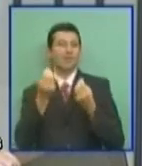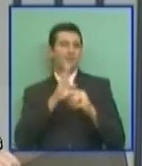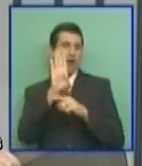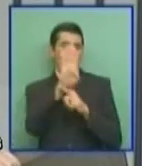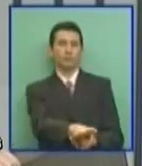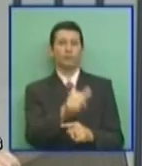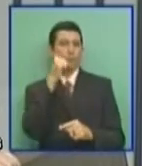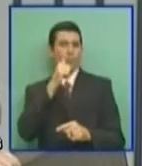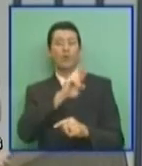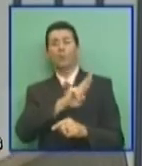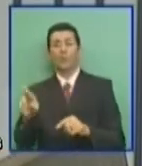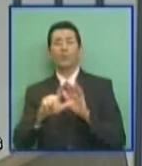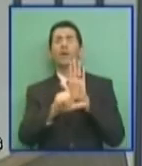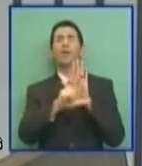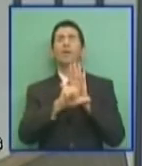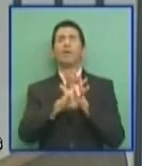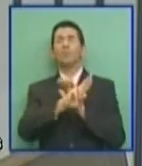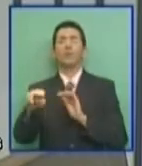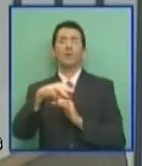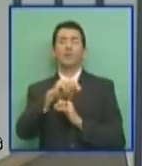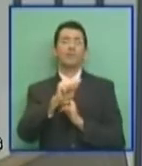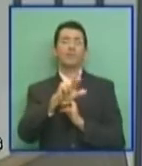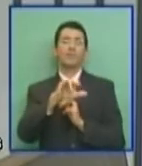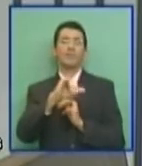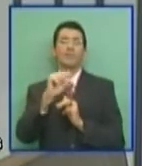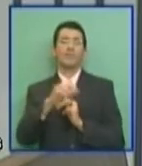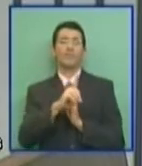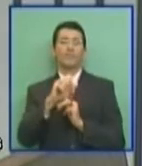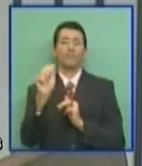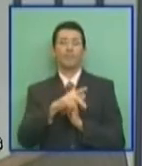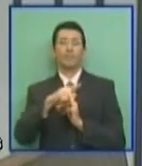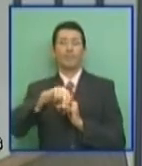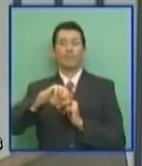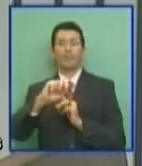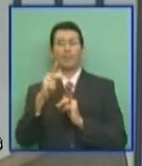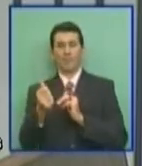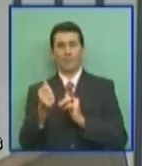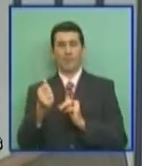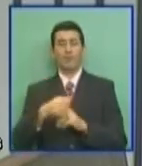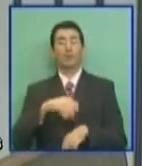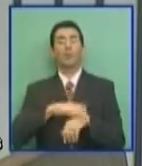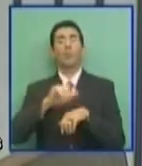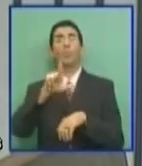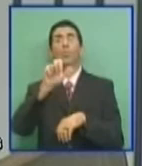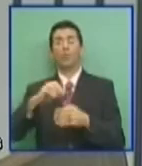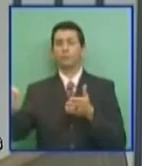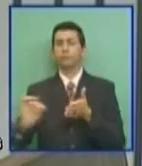contra a mulher, sancionada pelo presidente Lula em agosto de 2006,